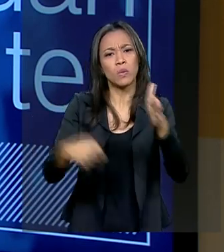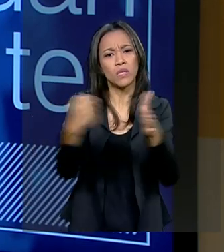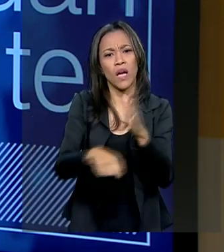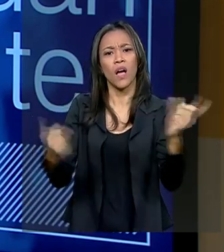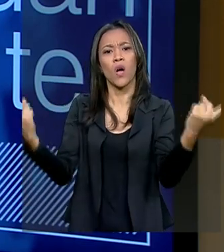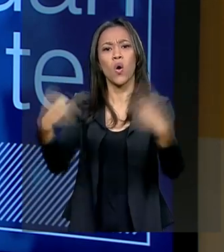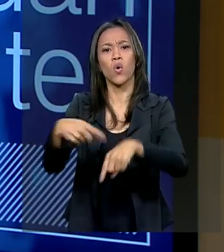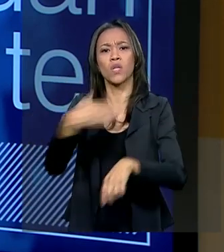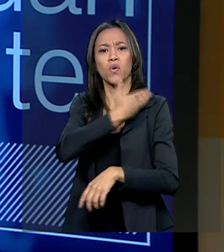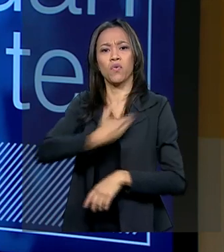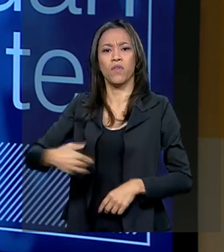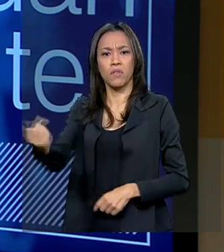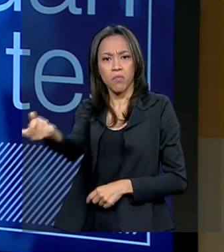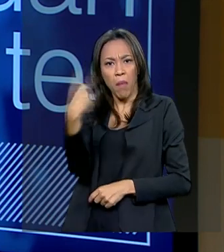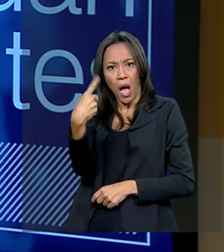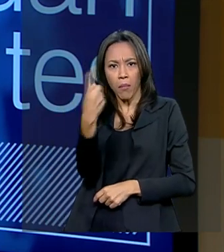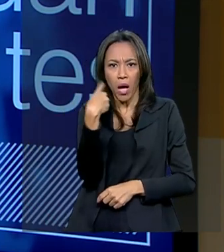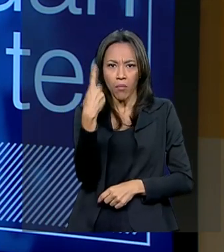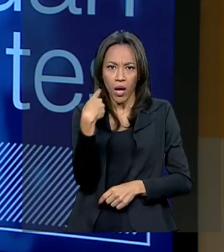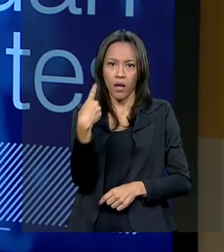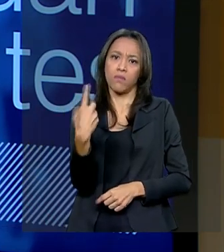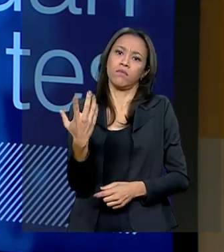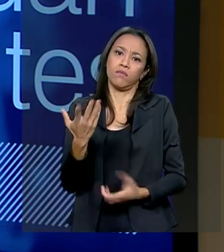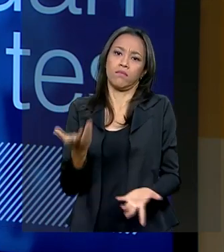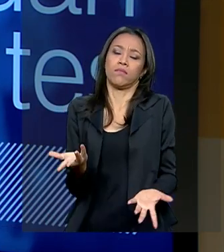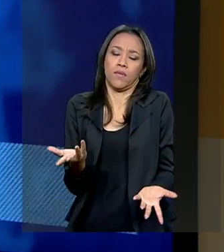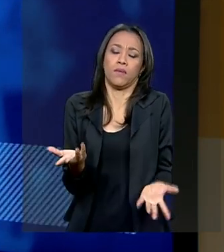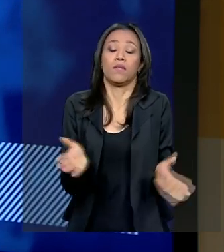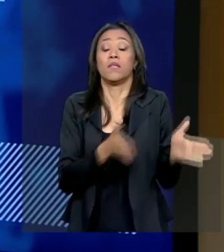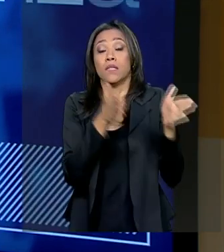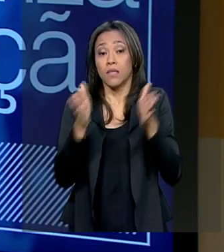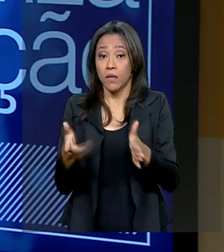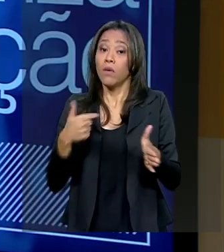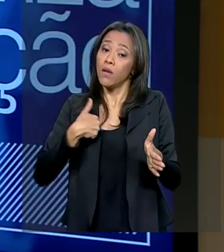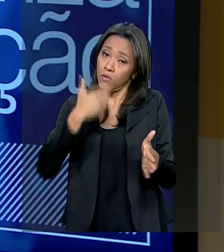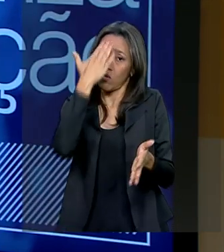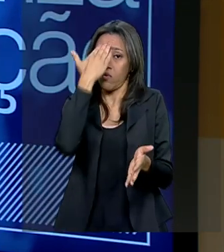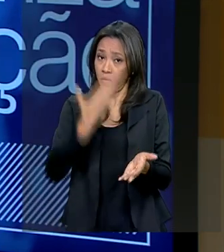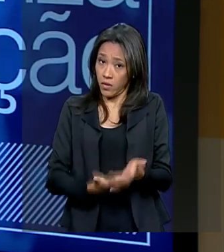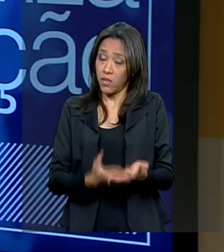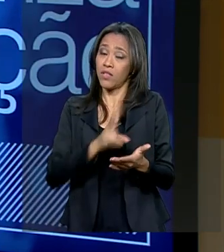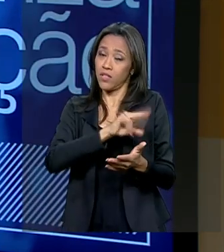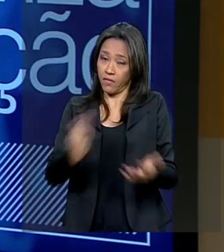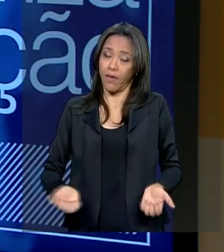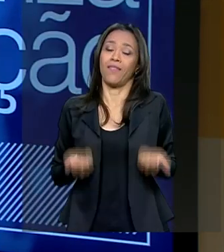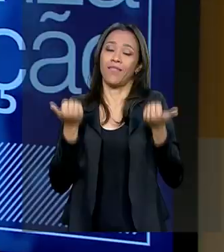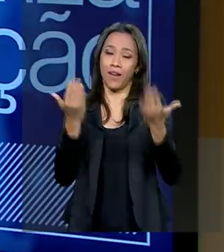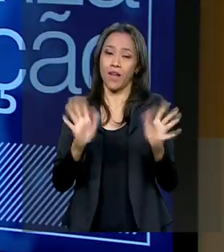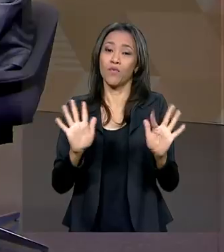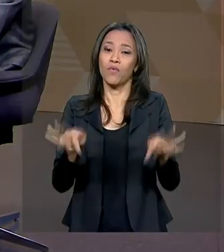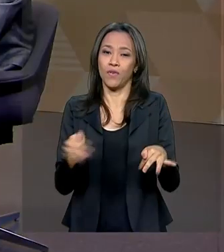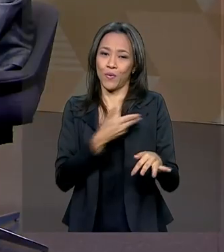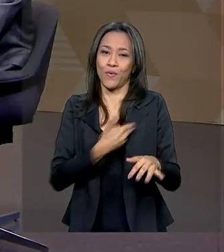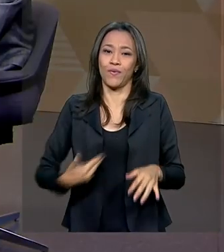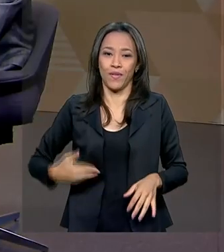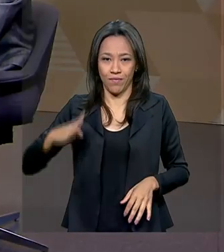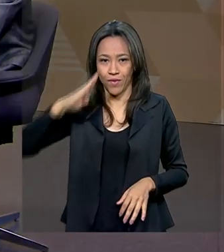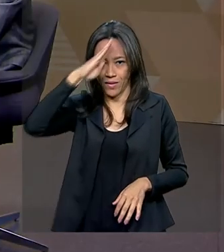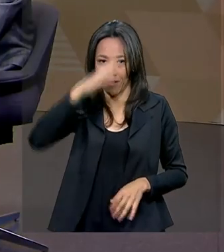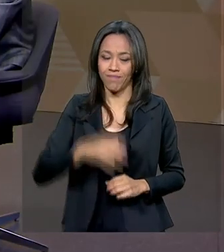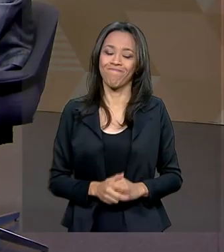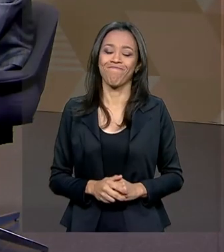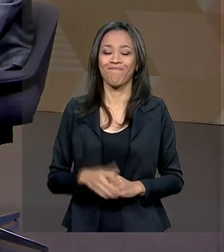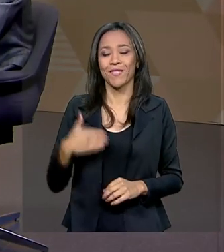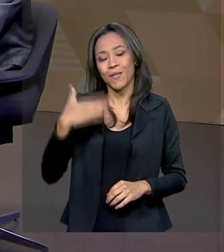totalitárias de tomar o poder. Então, acho que é essa que é a pegada. Eu estou muito confiante que a gente vai entregar isso ao final desse governo. Ministro, muito